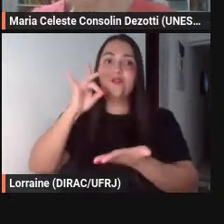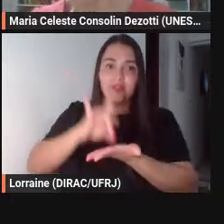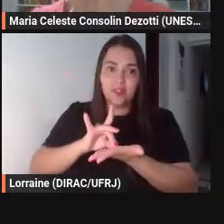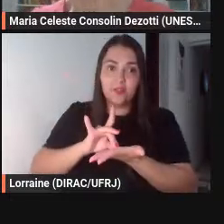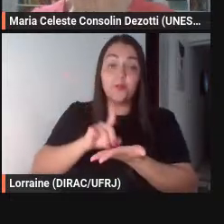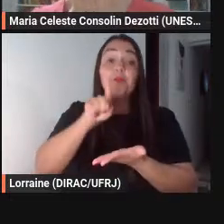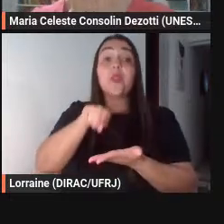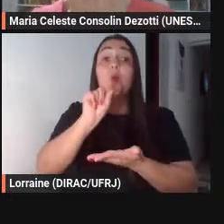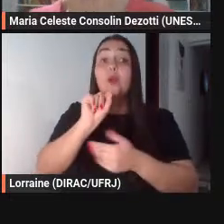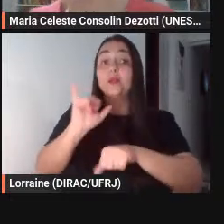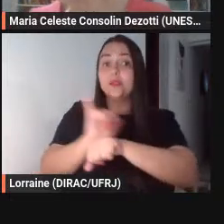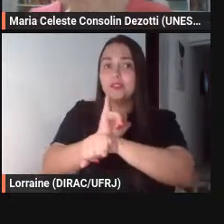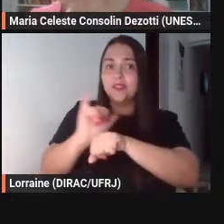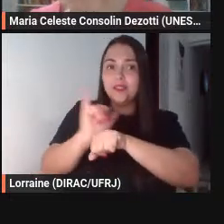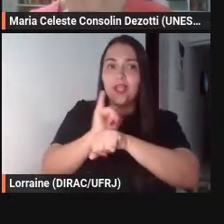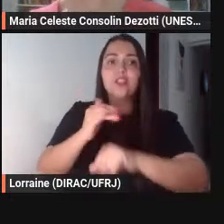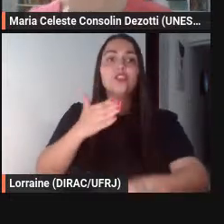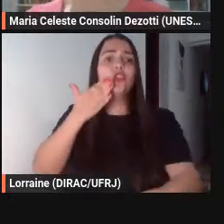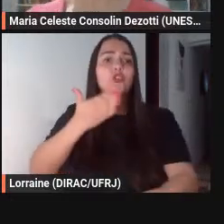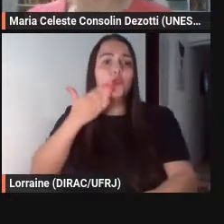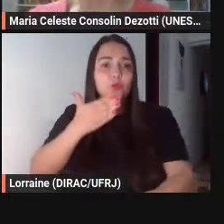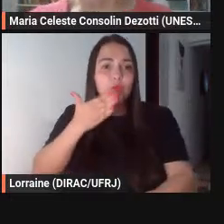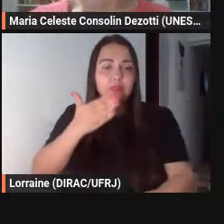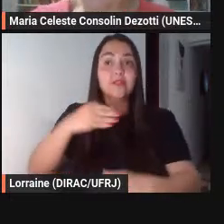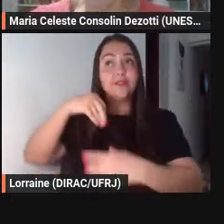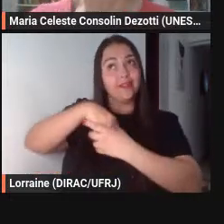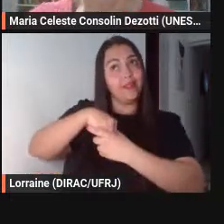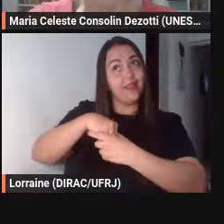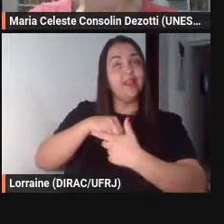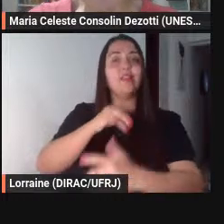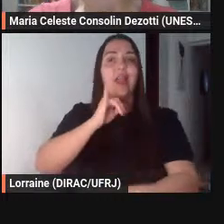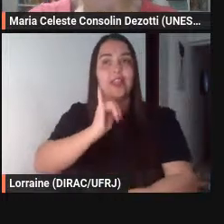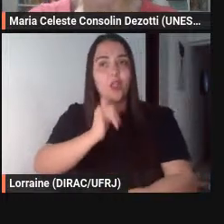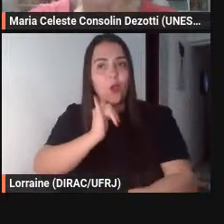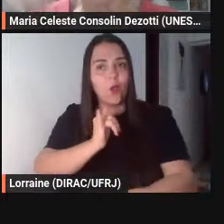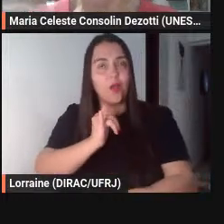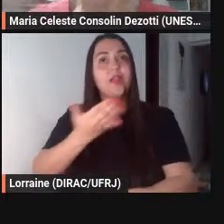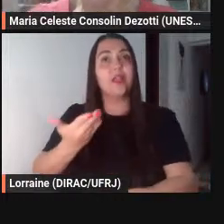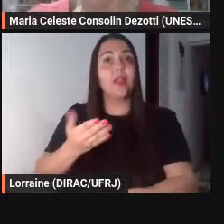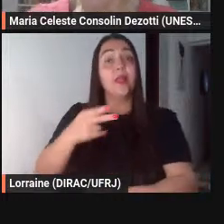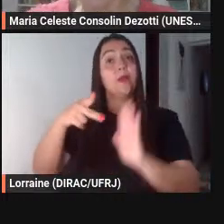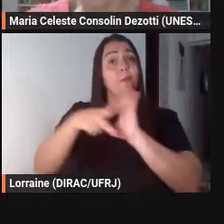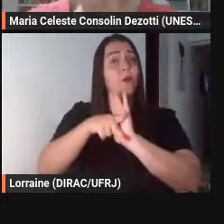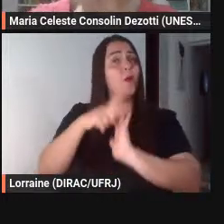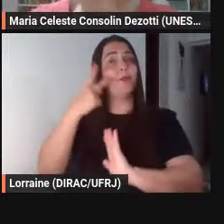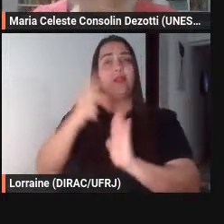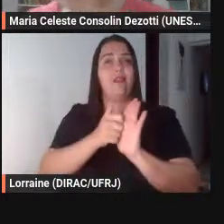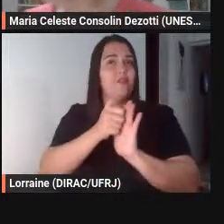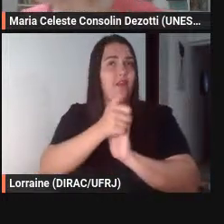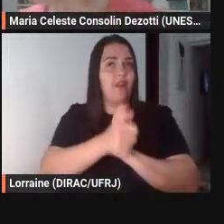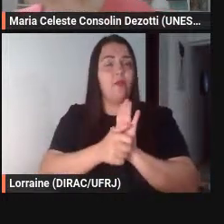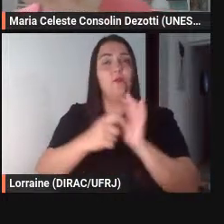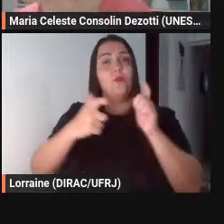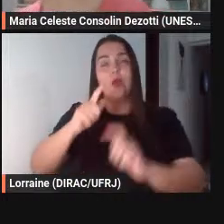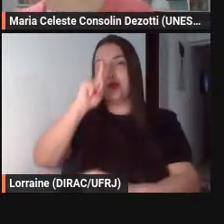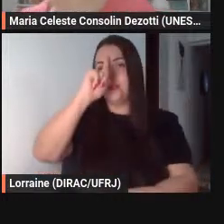discursiva é estratégia retórica muito típica da fábula grega é isso que eu quero que vocês